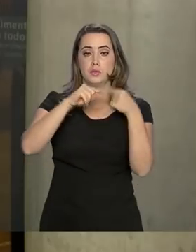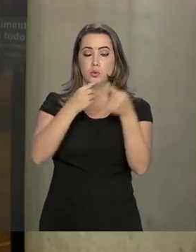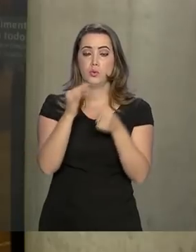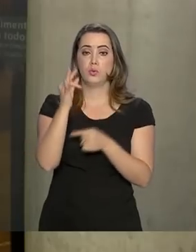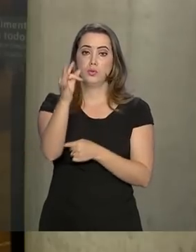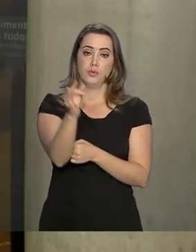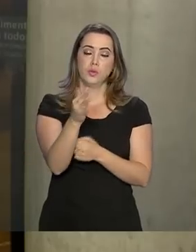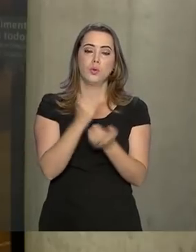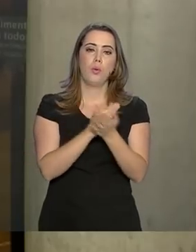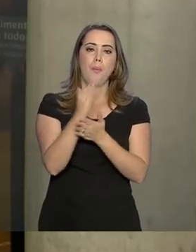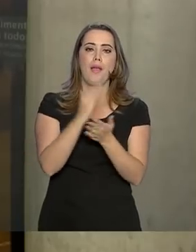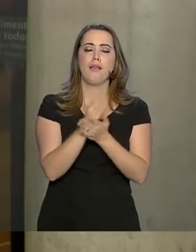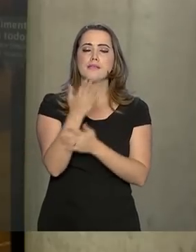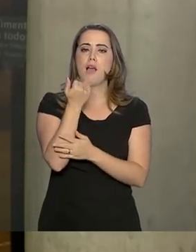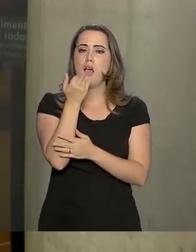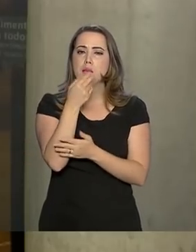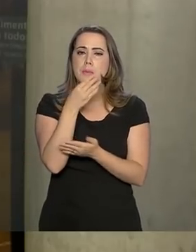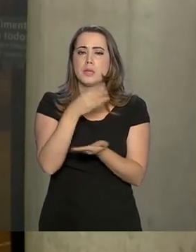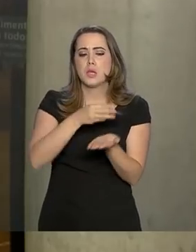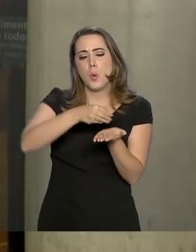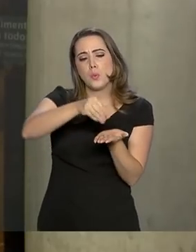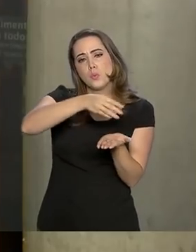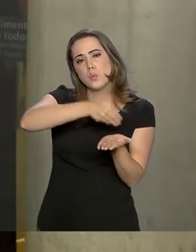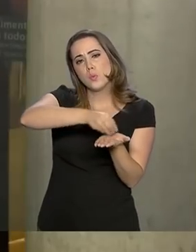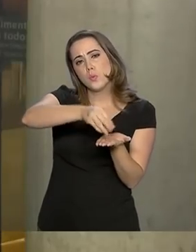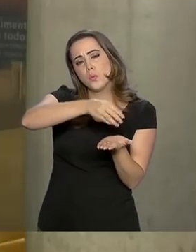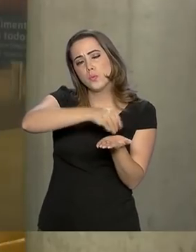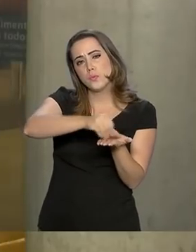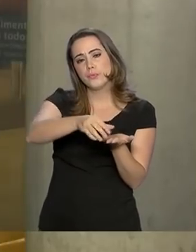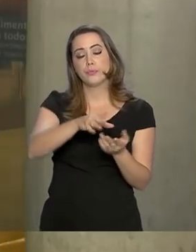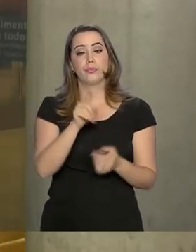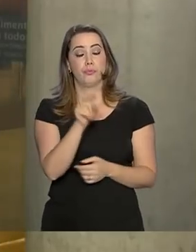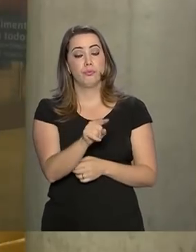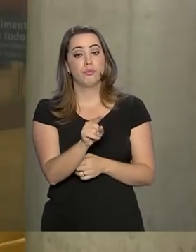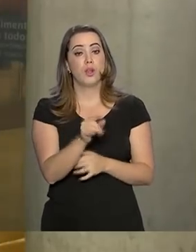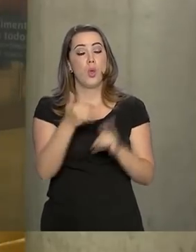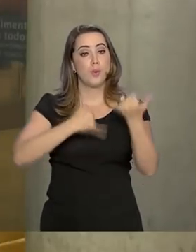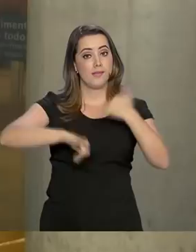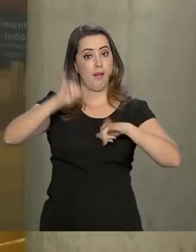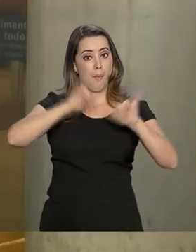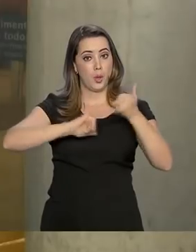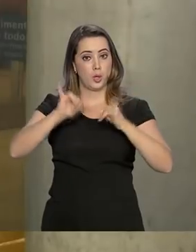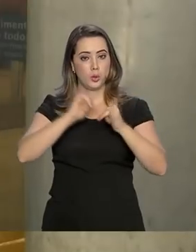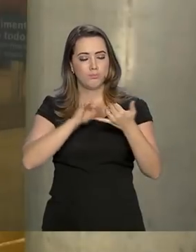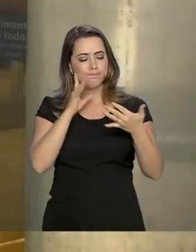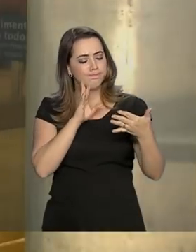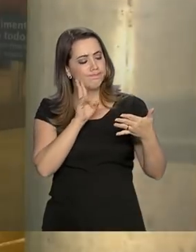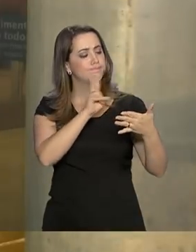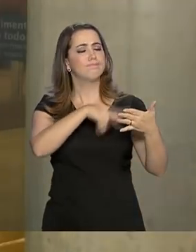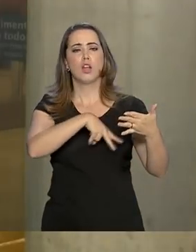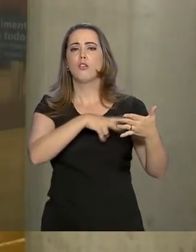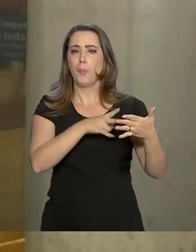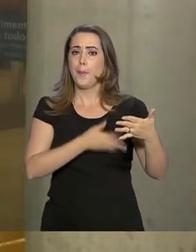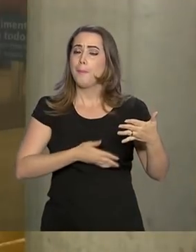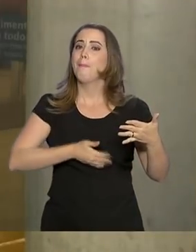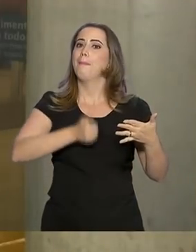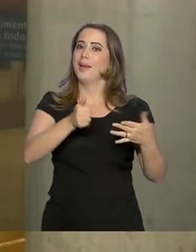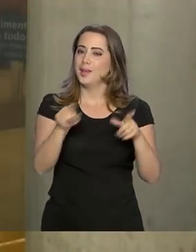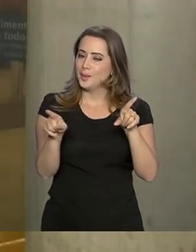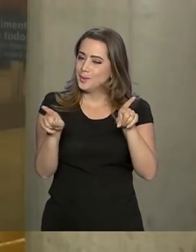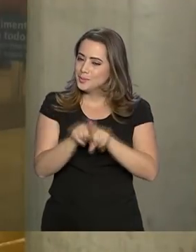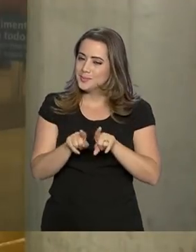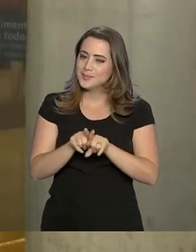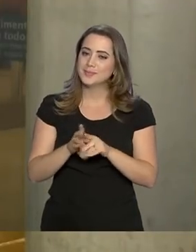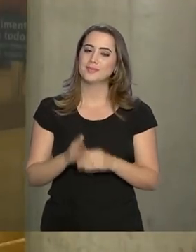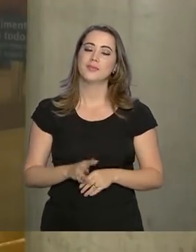introduzidos alimentos pastosos. Os exames laboratoriais também apresentaram melhoras. E o